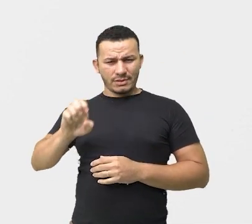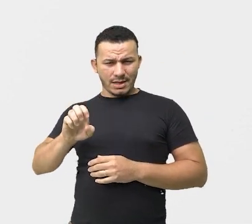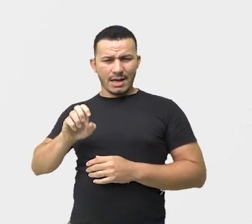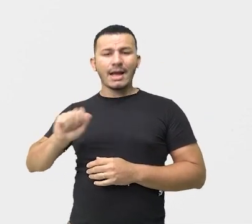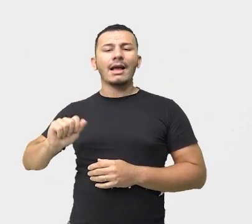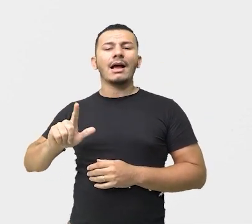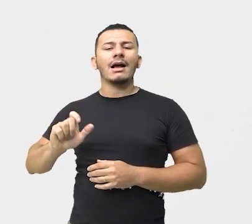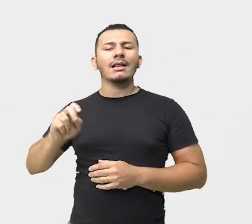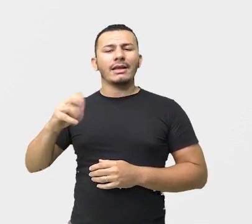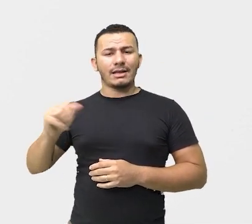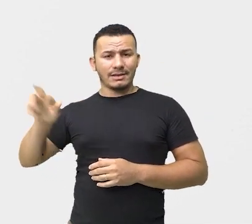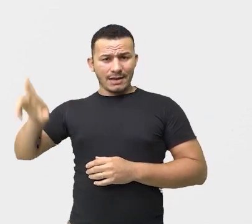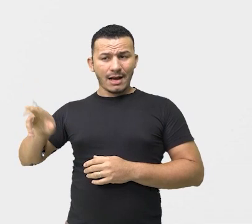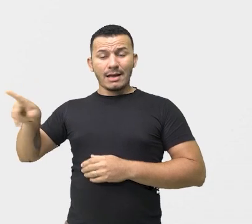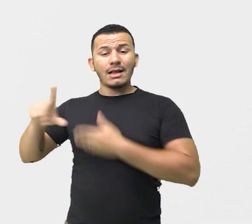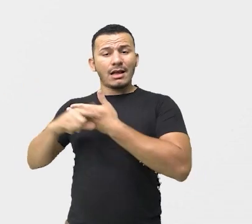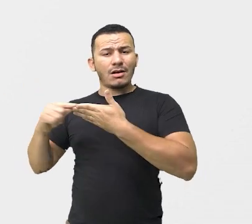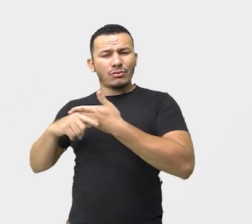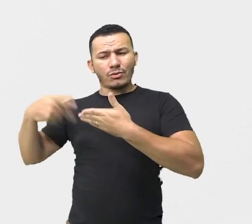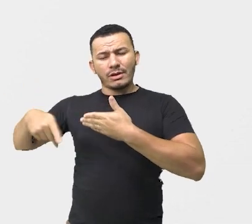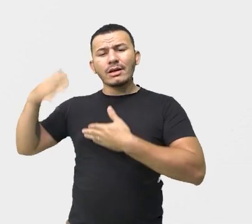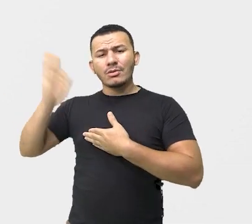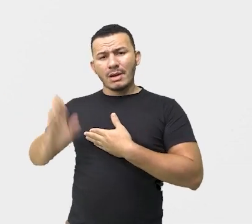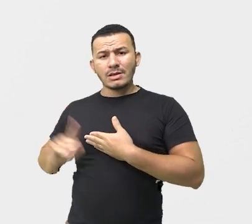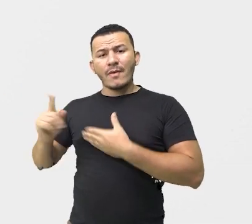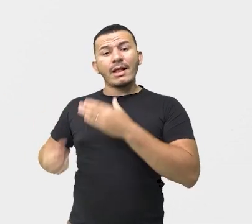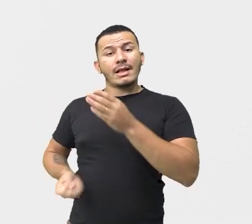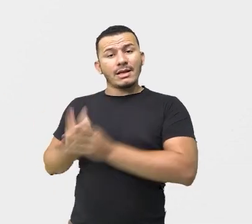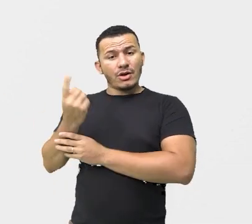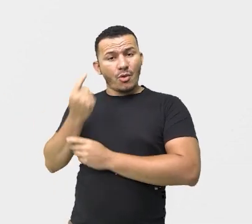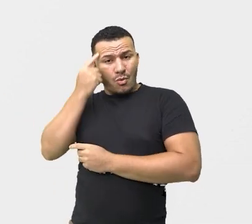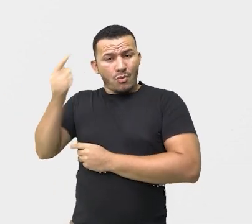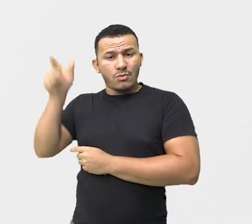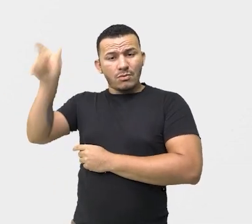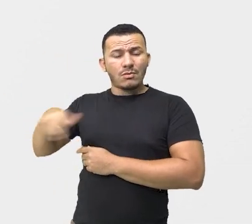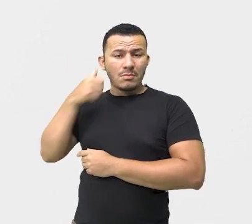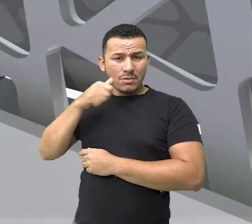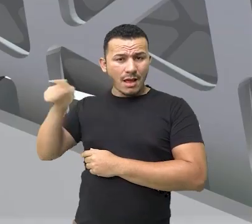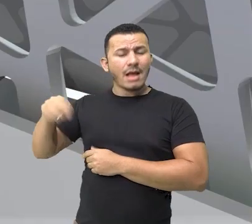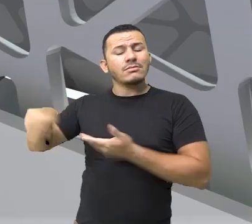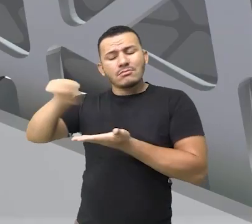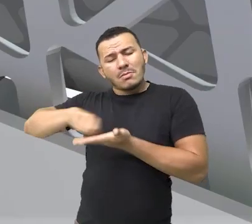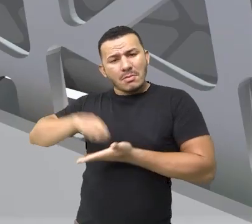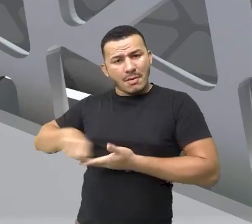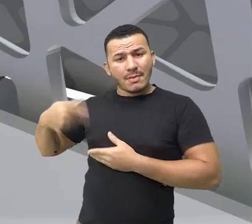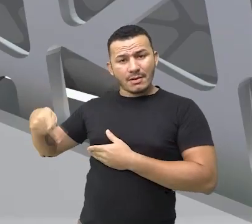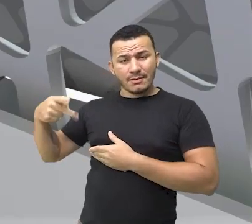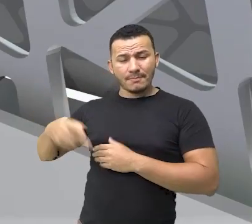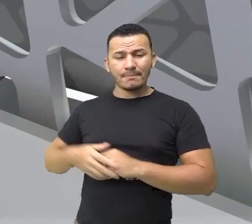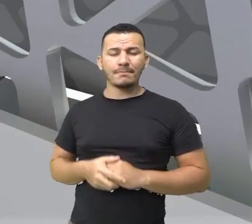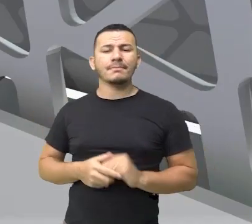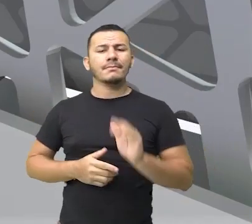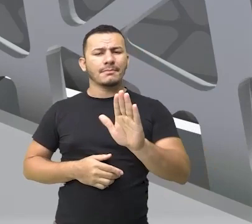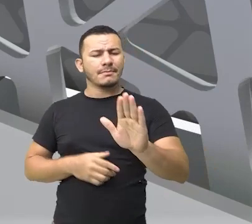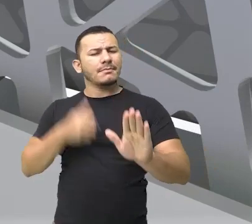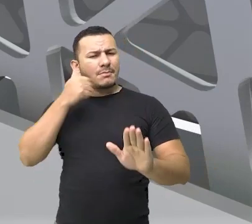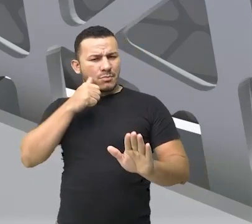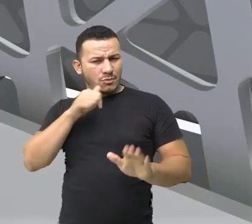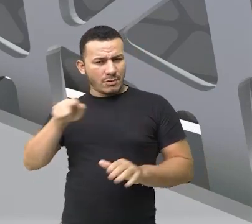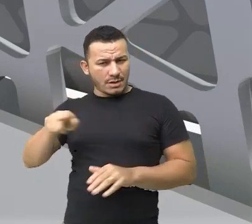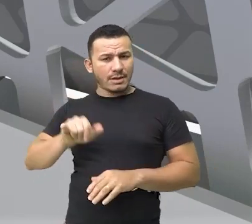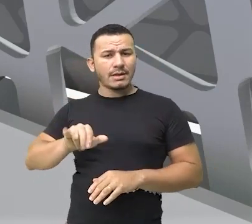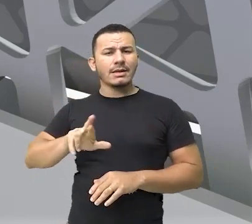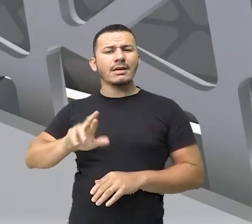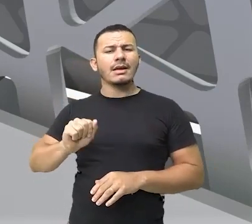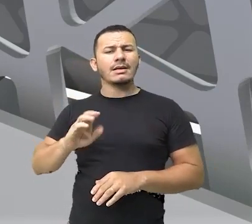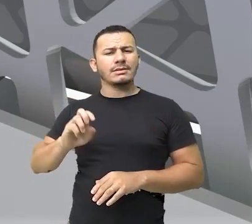brasileiro, que escreveu e criou a personagem Iracema. E observem que Iracema, certo?